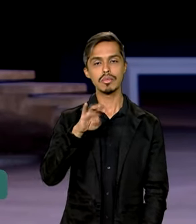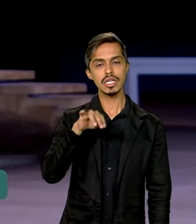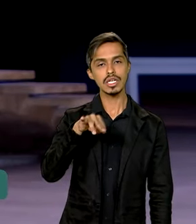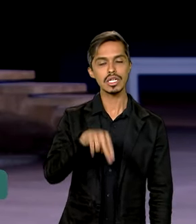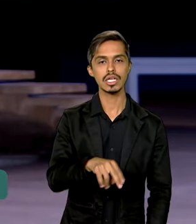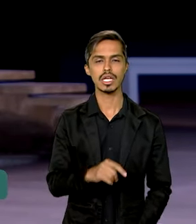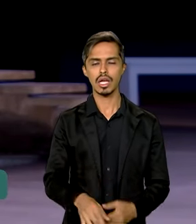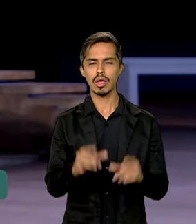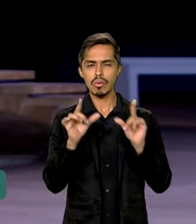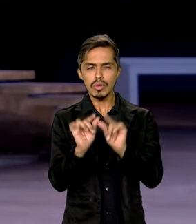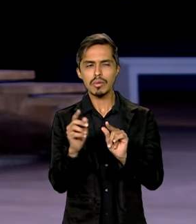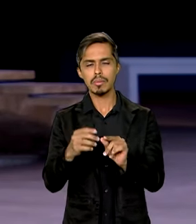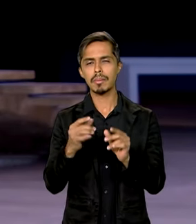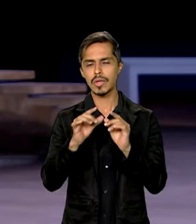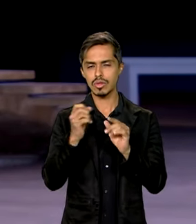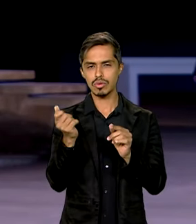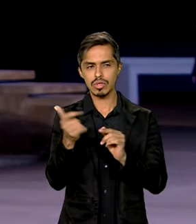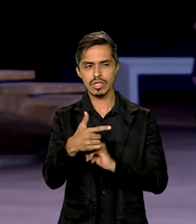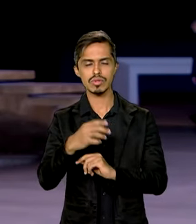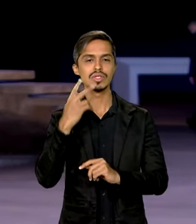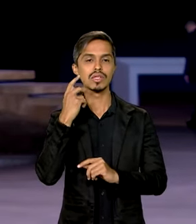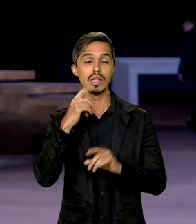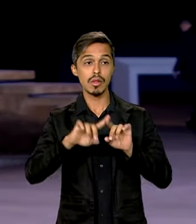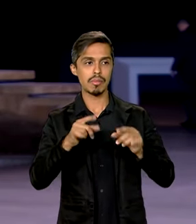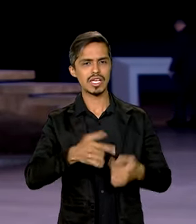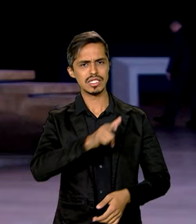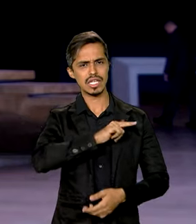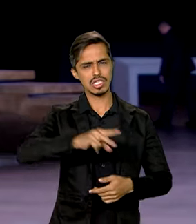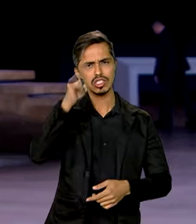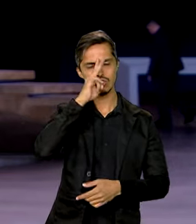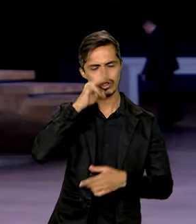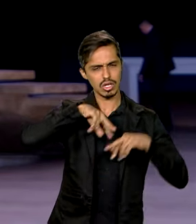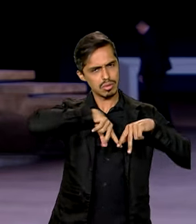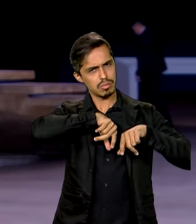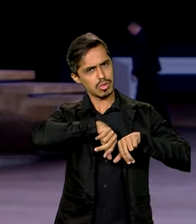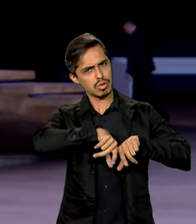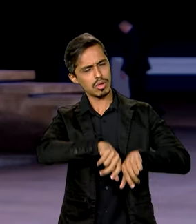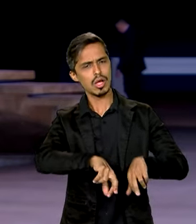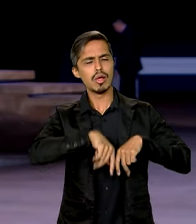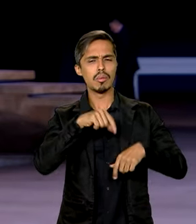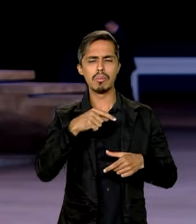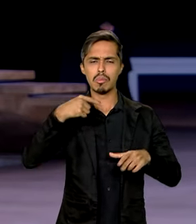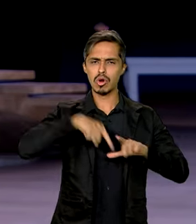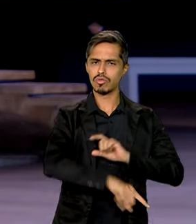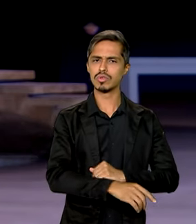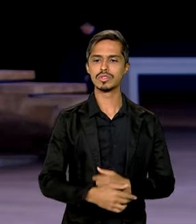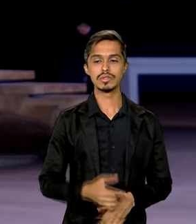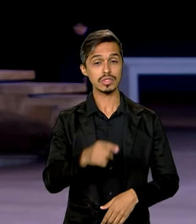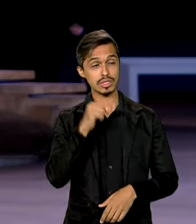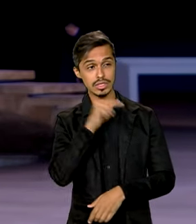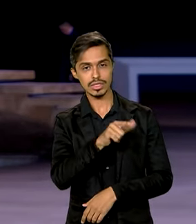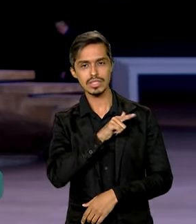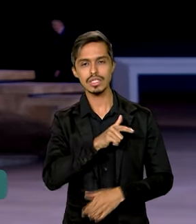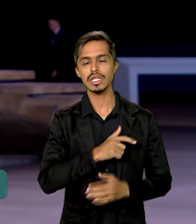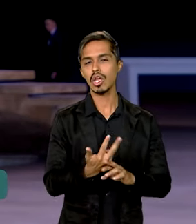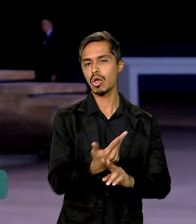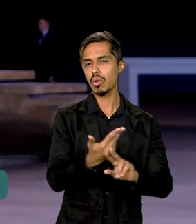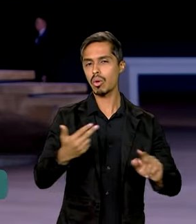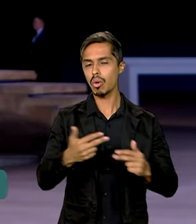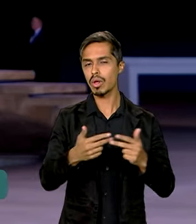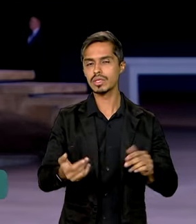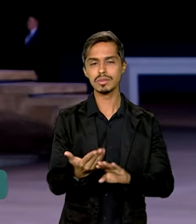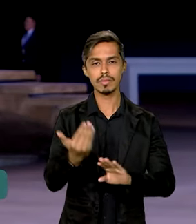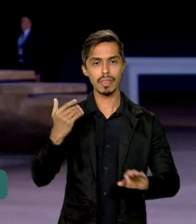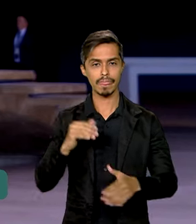menor que o Ceará, mas com profundas raízes culturais e históricas com o Brasil. É de lá que vem parte da origem do povo